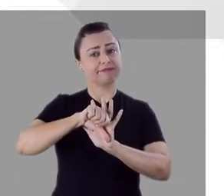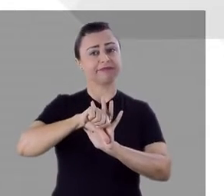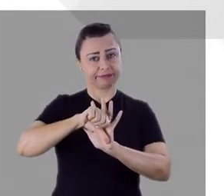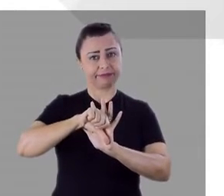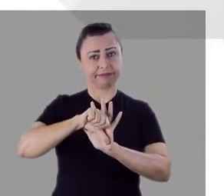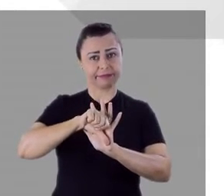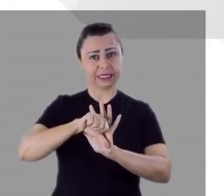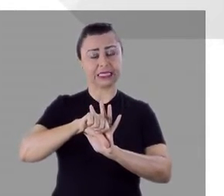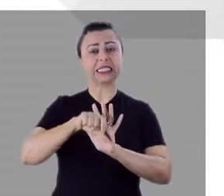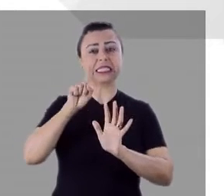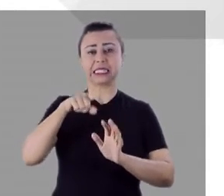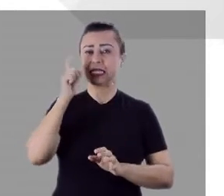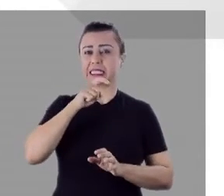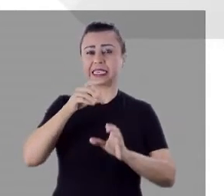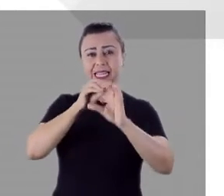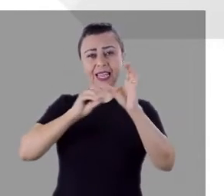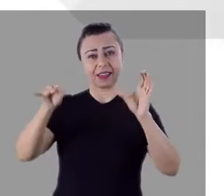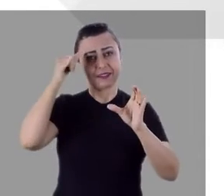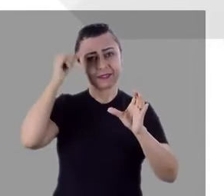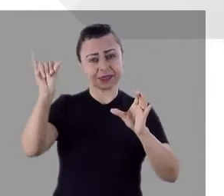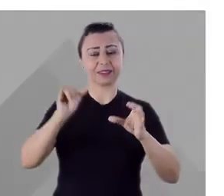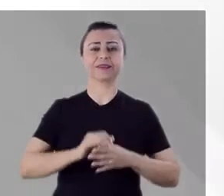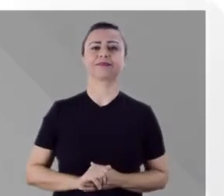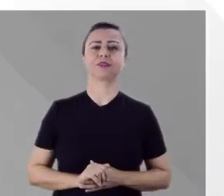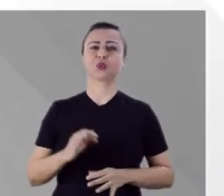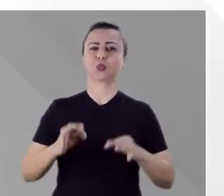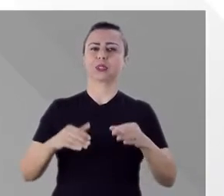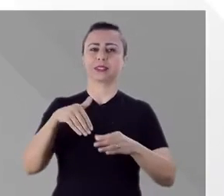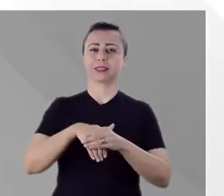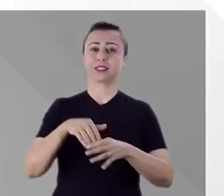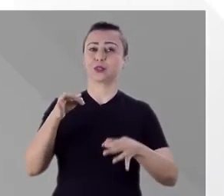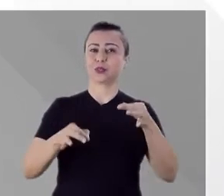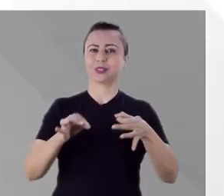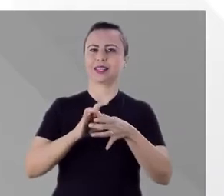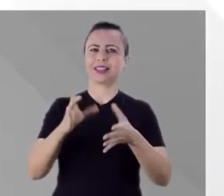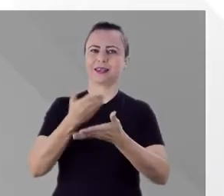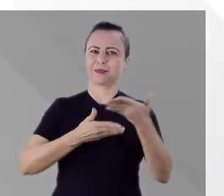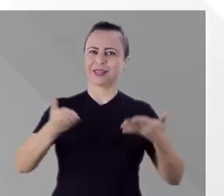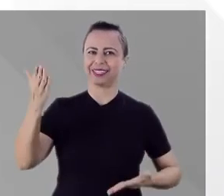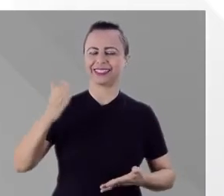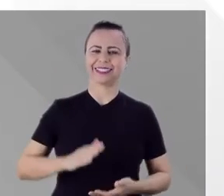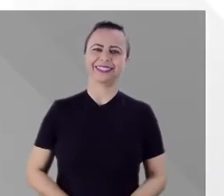crime. Se for fake news, não transmita justiça eleitoral à justiça da democracia.